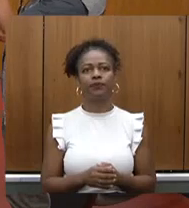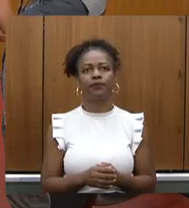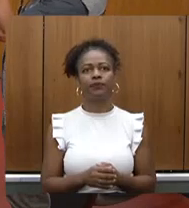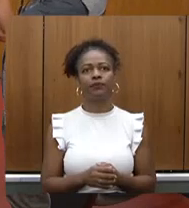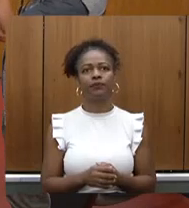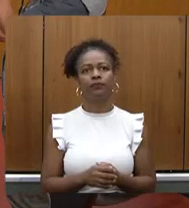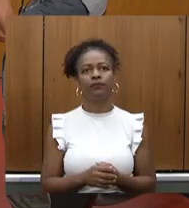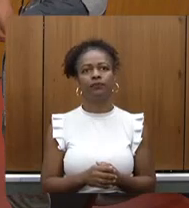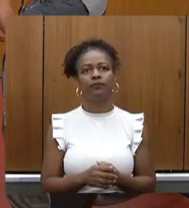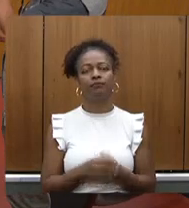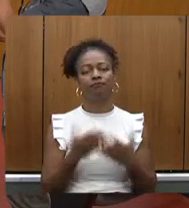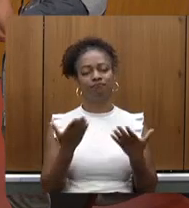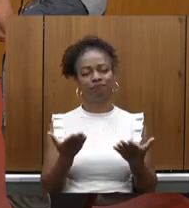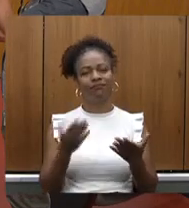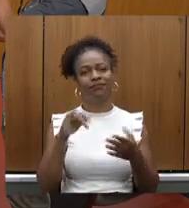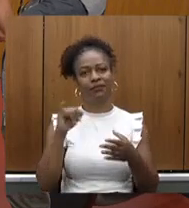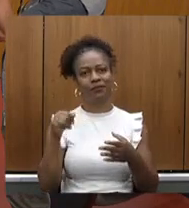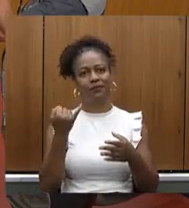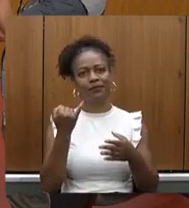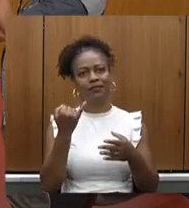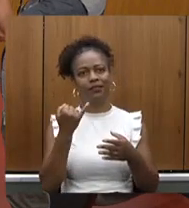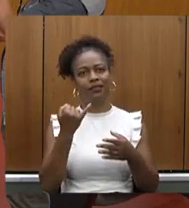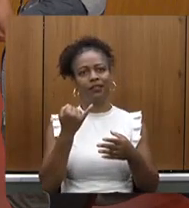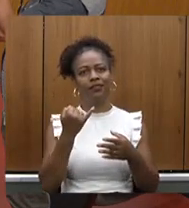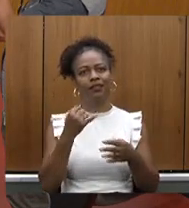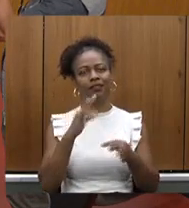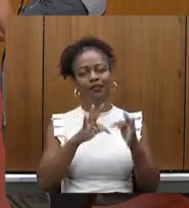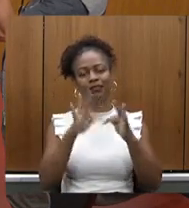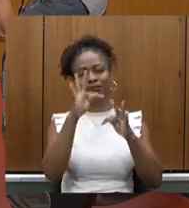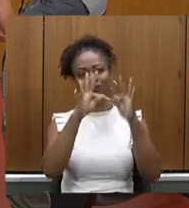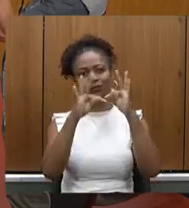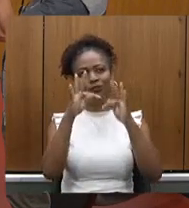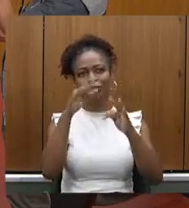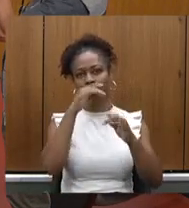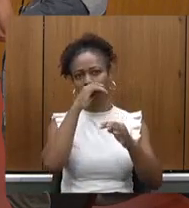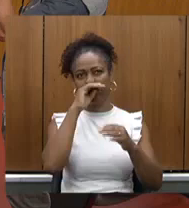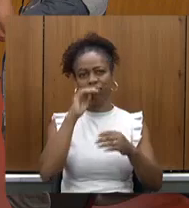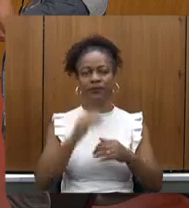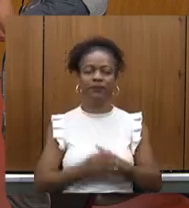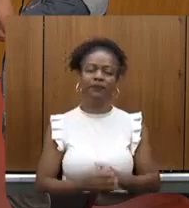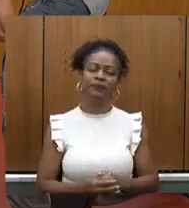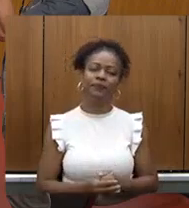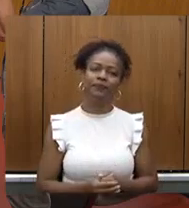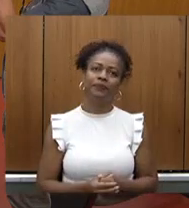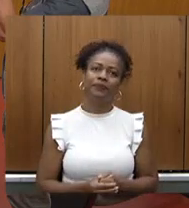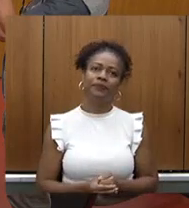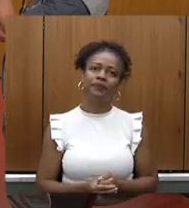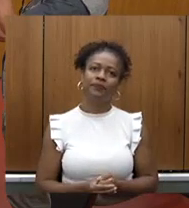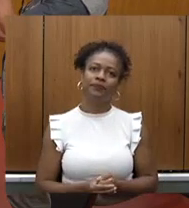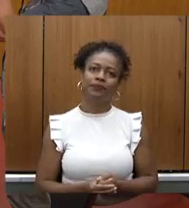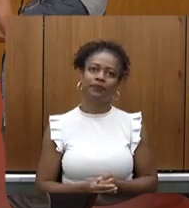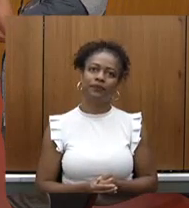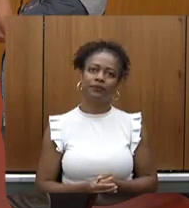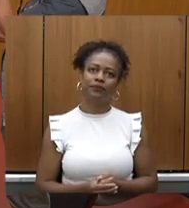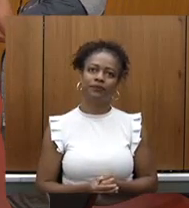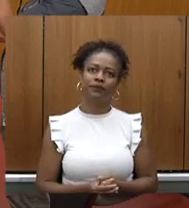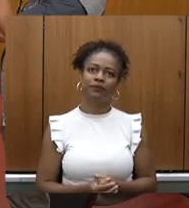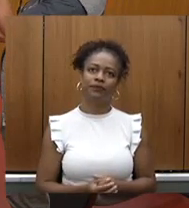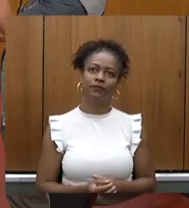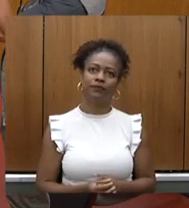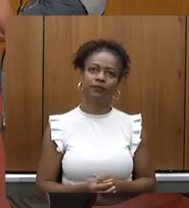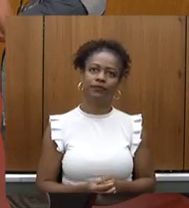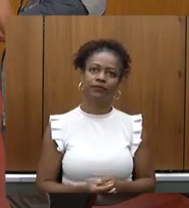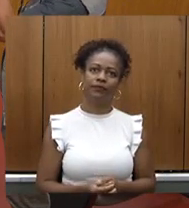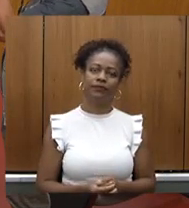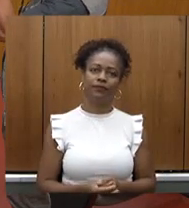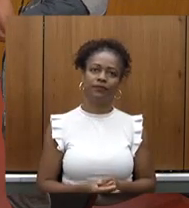aproveitando a tecnologia para a gente não deixar de cumprir nosso compromisso com Minas Gerais e com os mineiros e muito bem e está funcionando muito